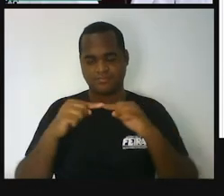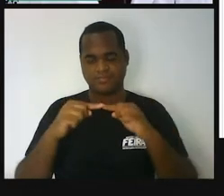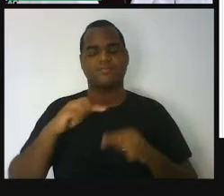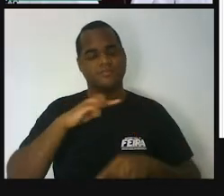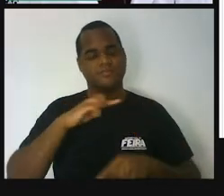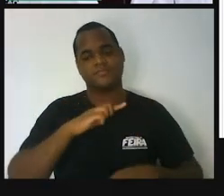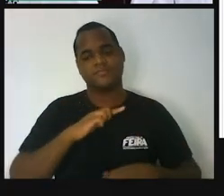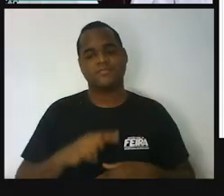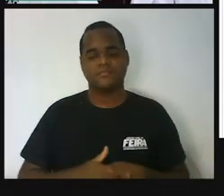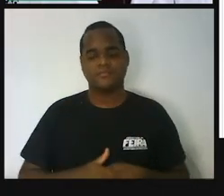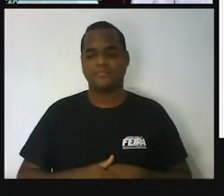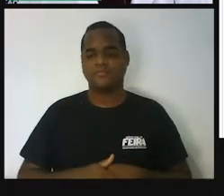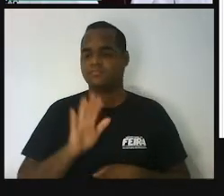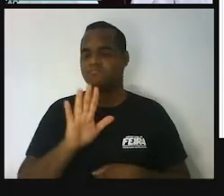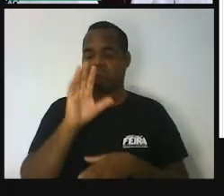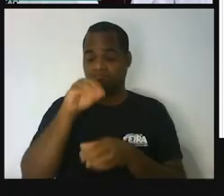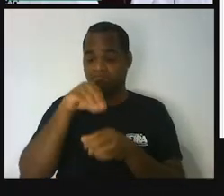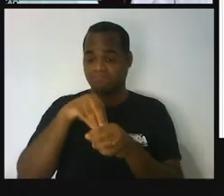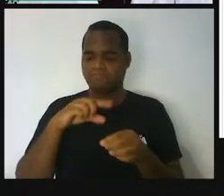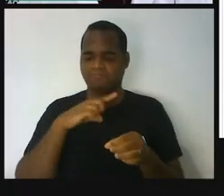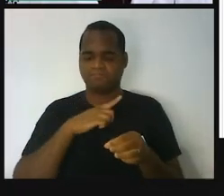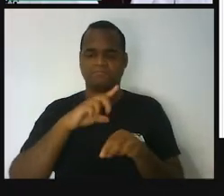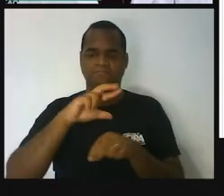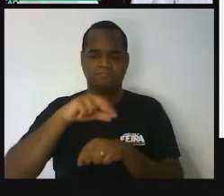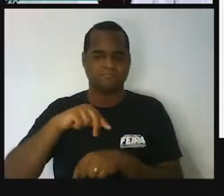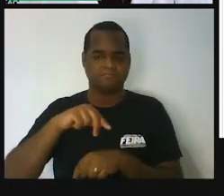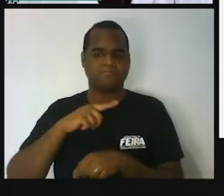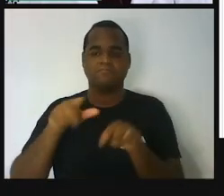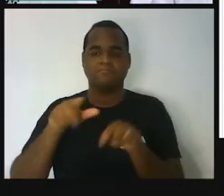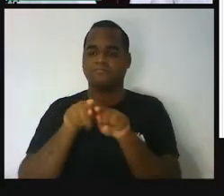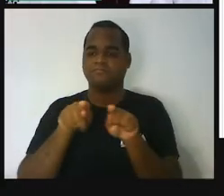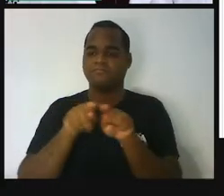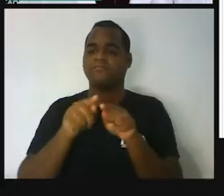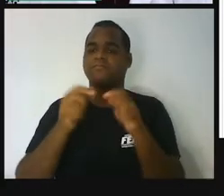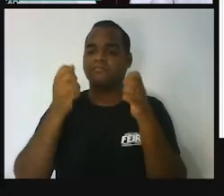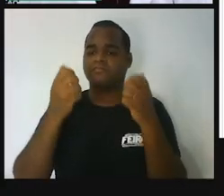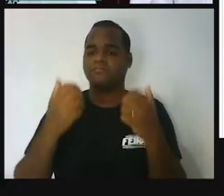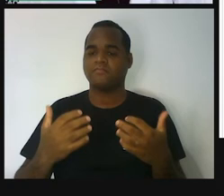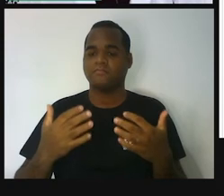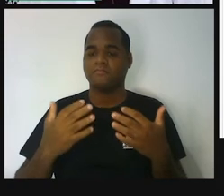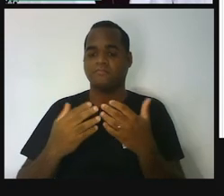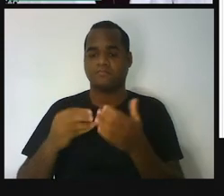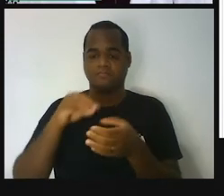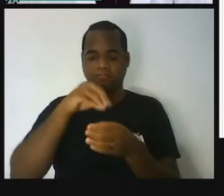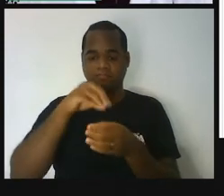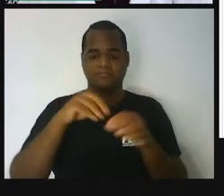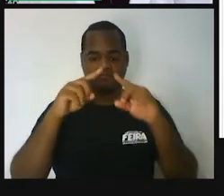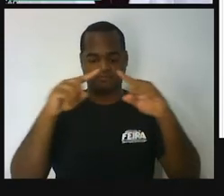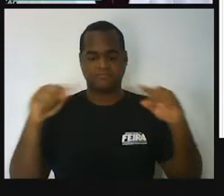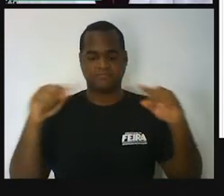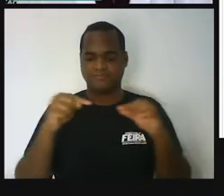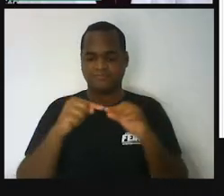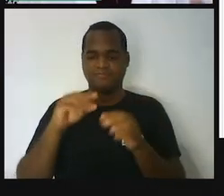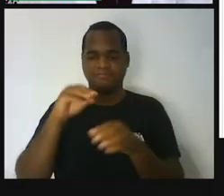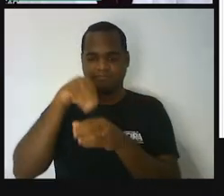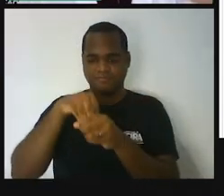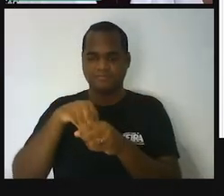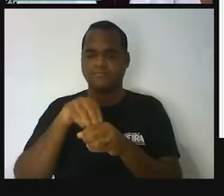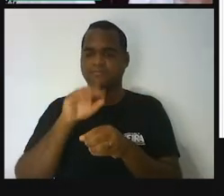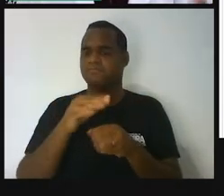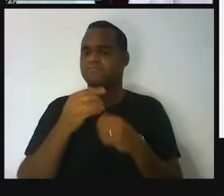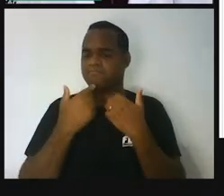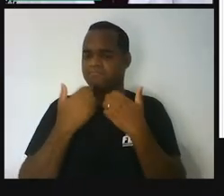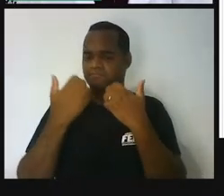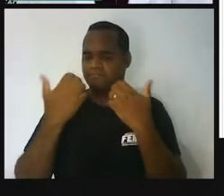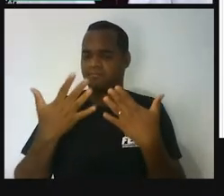E, dentro dele, existem também aqui o que a gente chama de ângulos internos. E são três. Mas, esse papo de